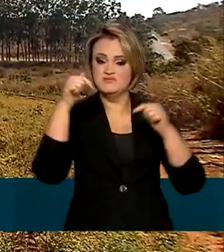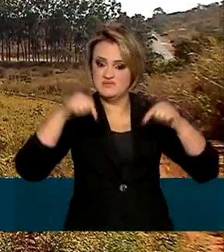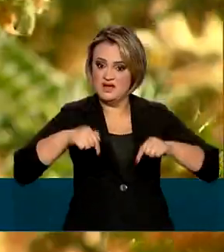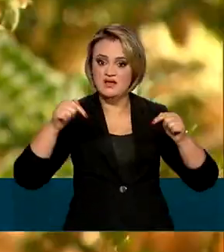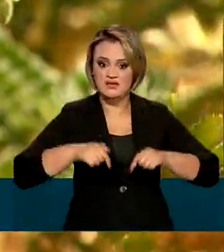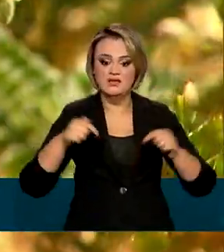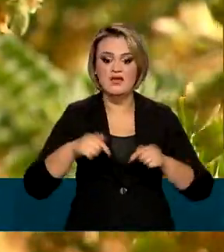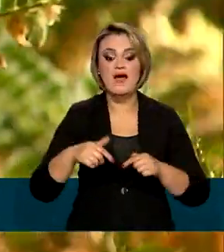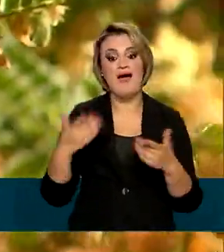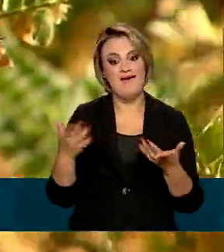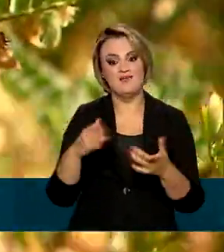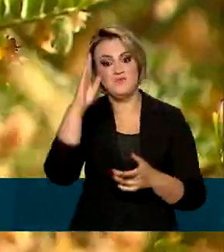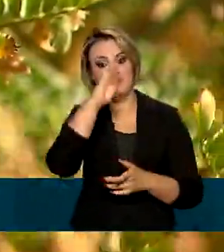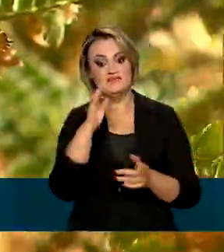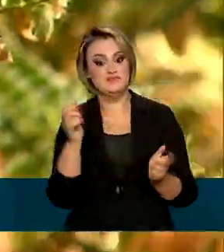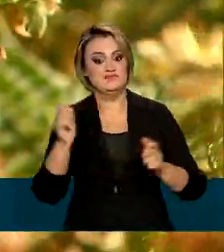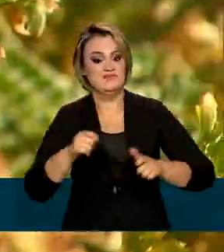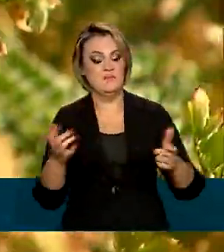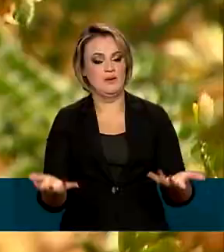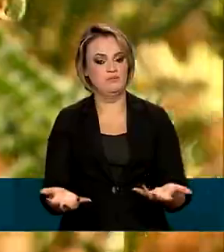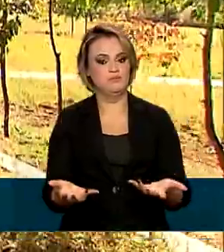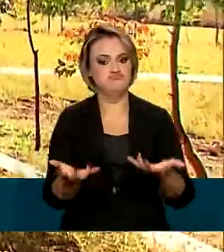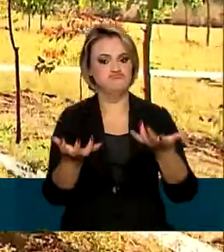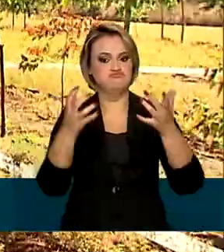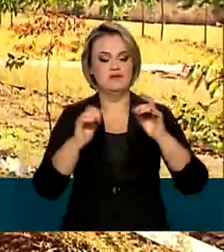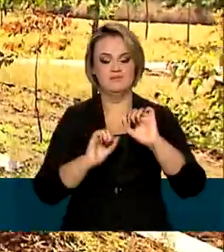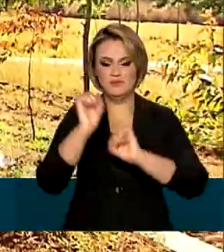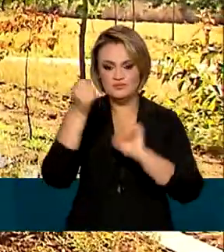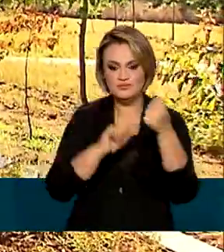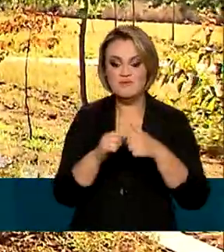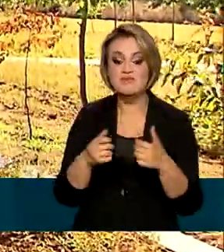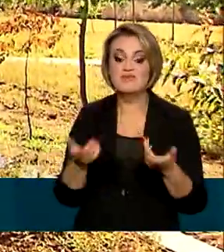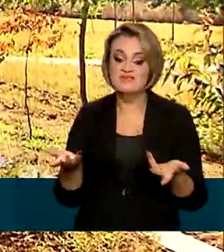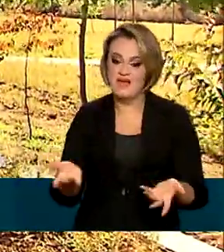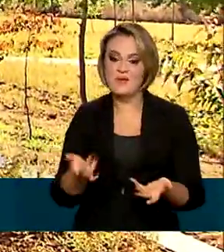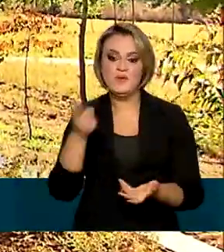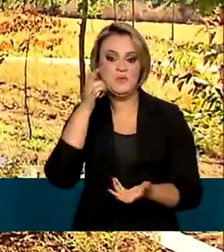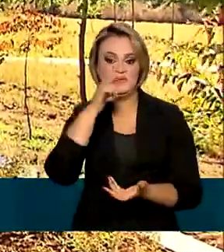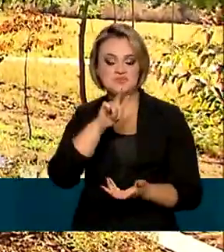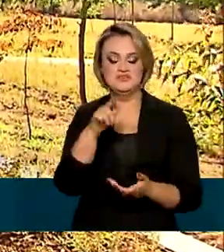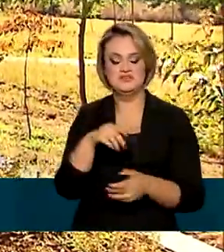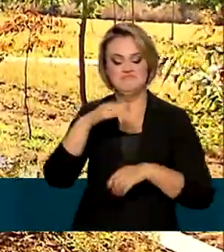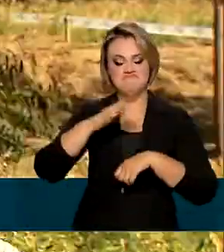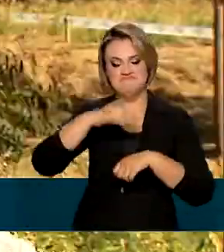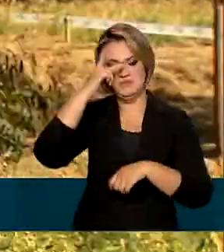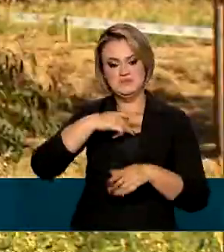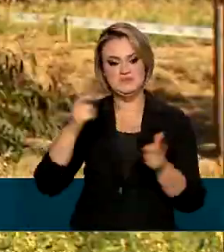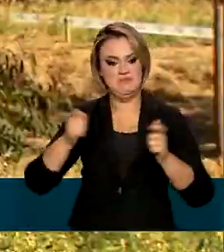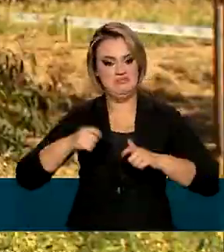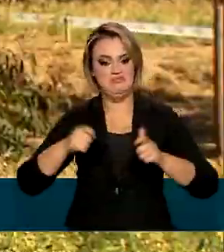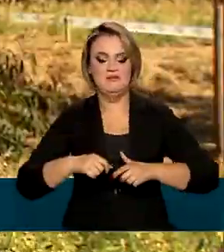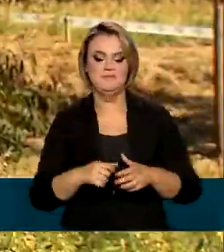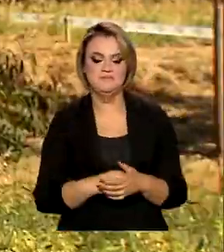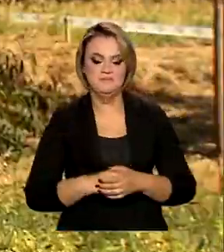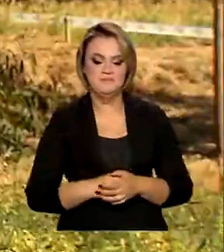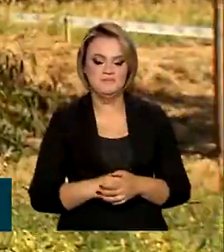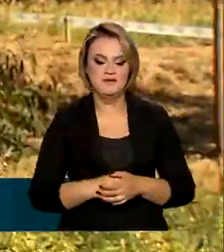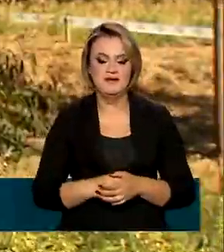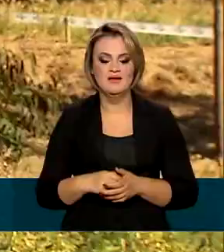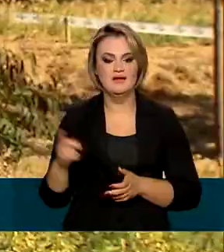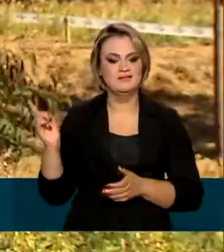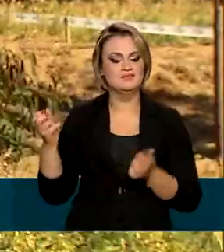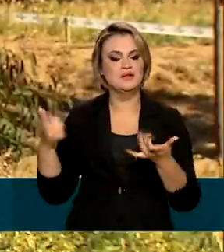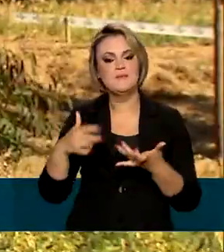plantio, o Brasil poderá aumentar a produção e, com isso, se tornar autossuficiente. O produtor pode